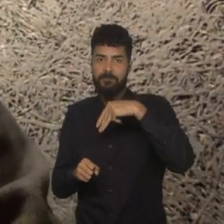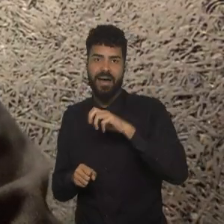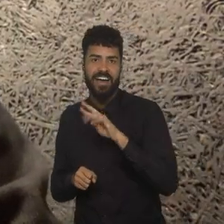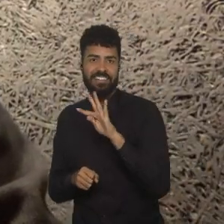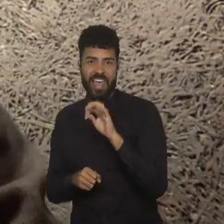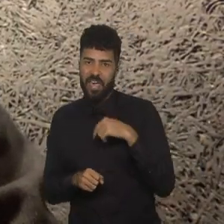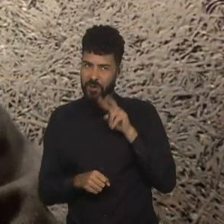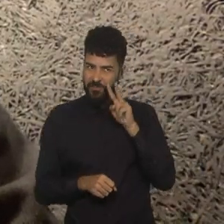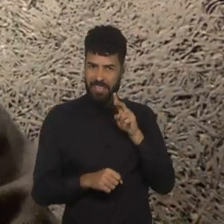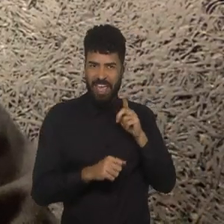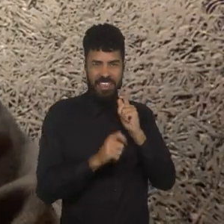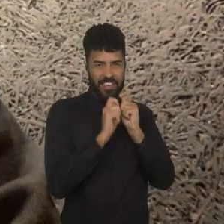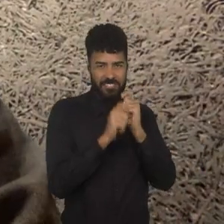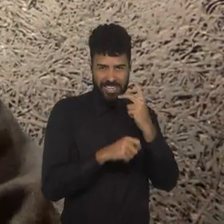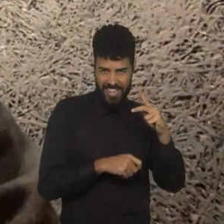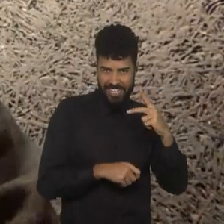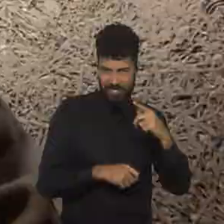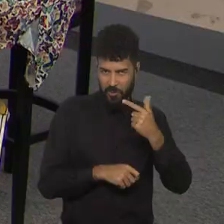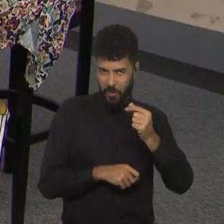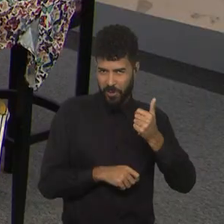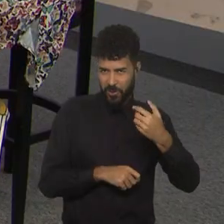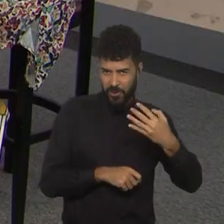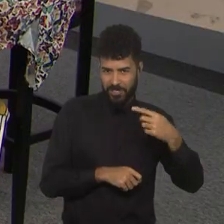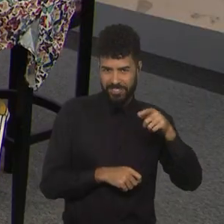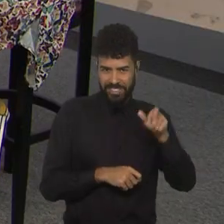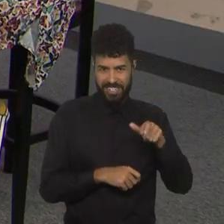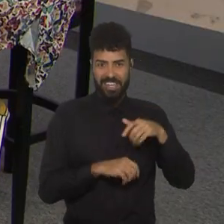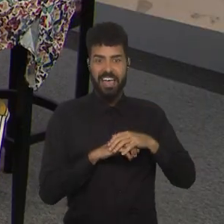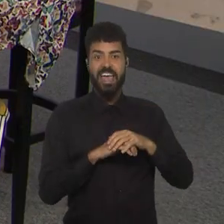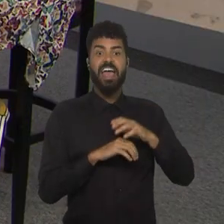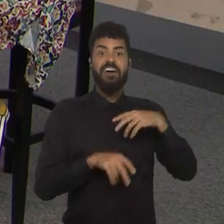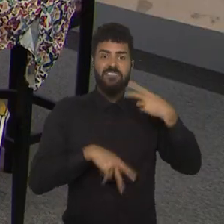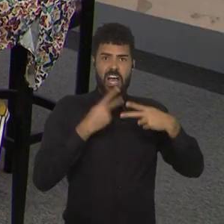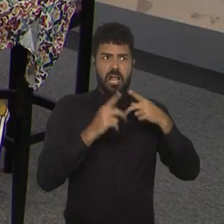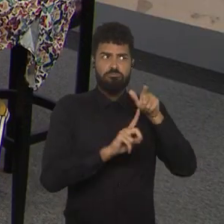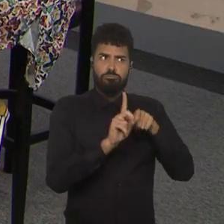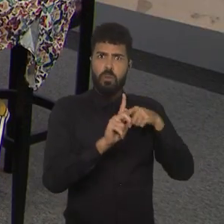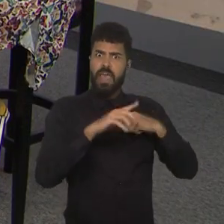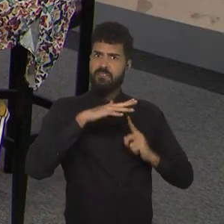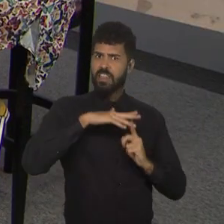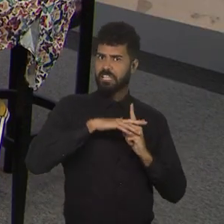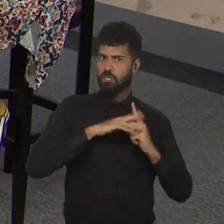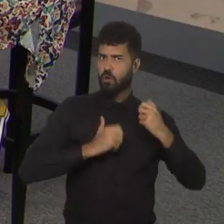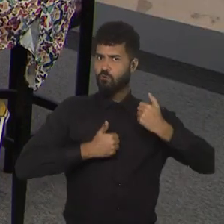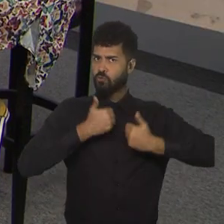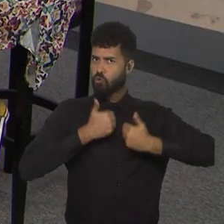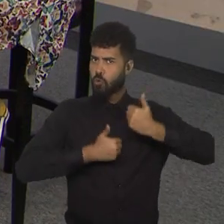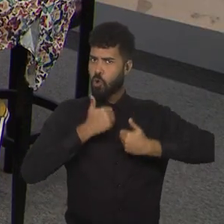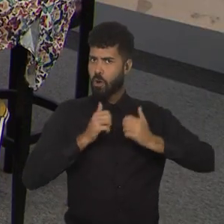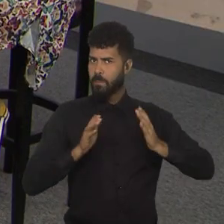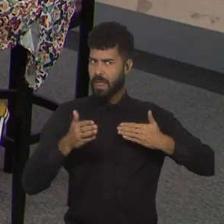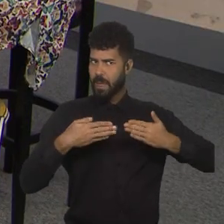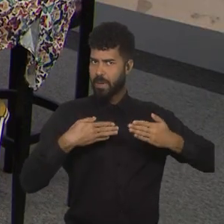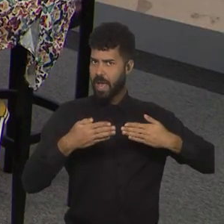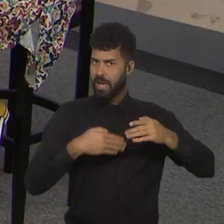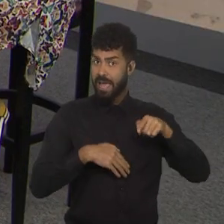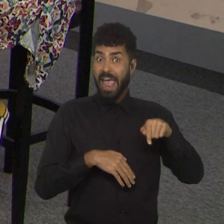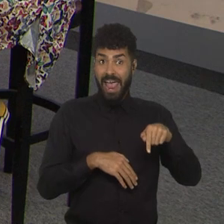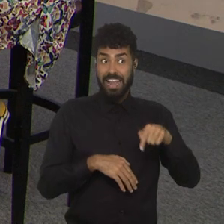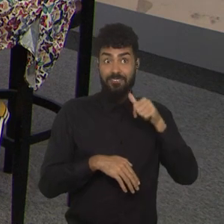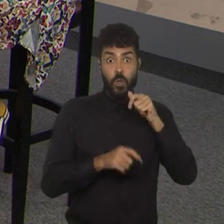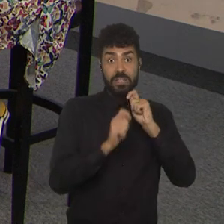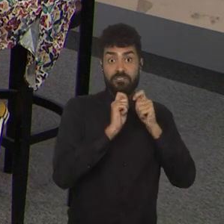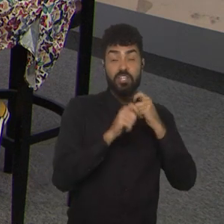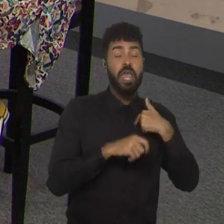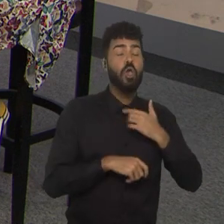Marta Cox, meio campista, e ela já era apontada como revelação do futebol panamei, e ela disse que o grande espelho dela era justamente a Marta,